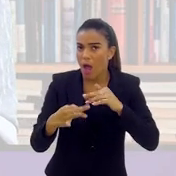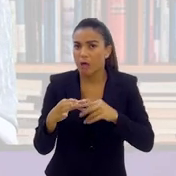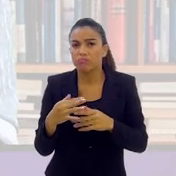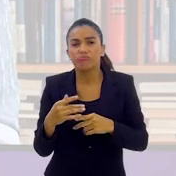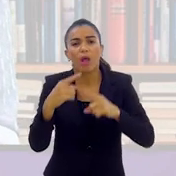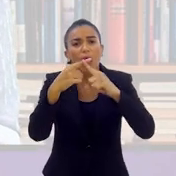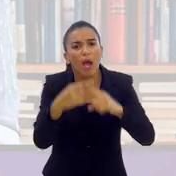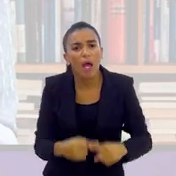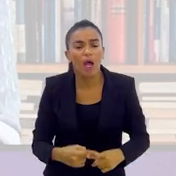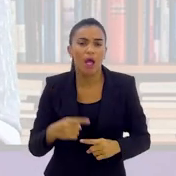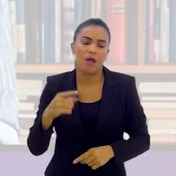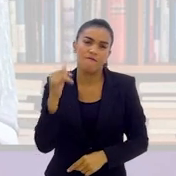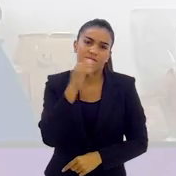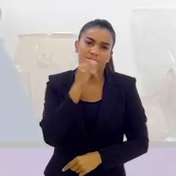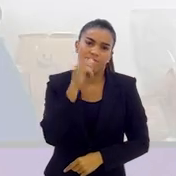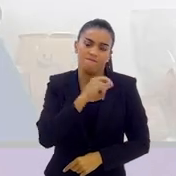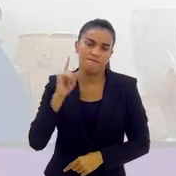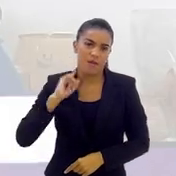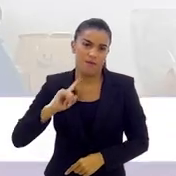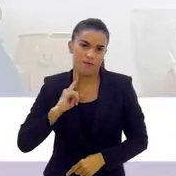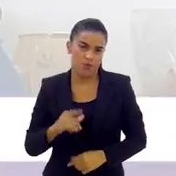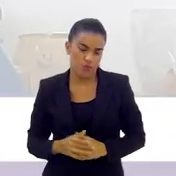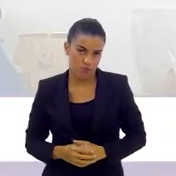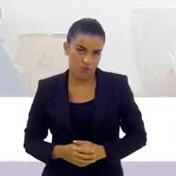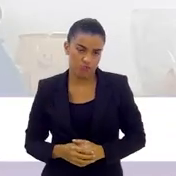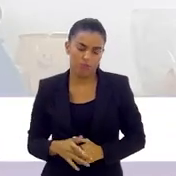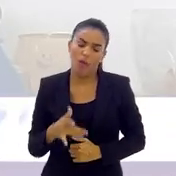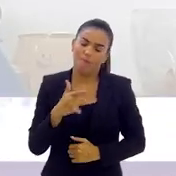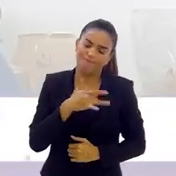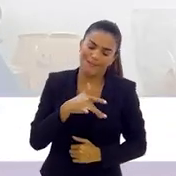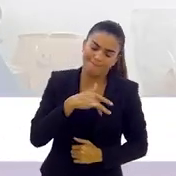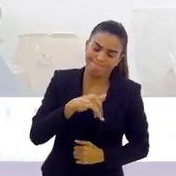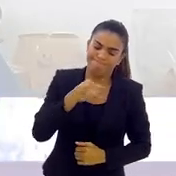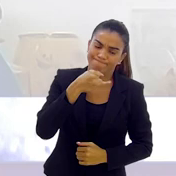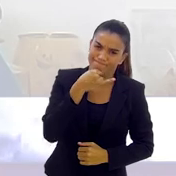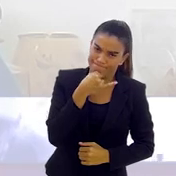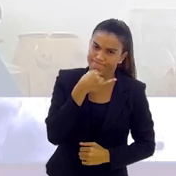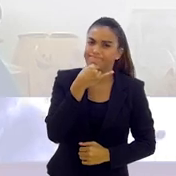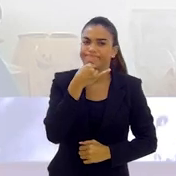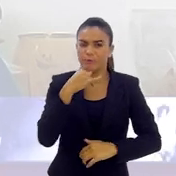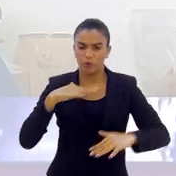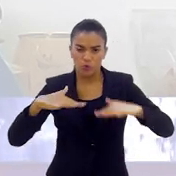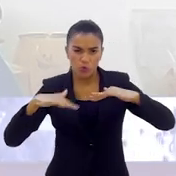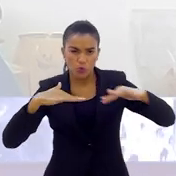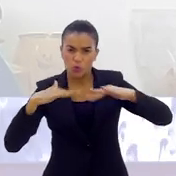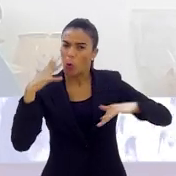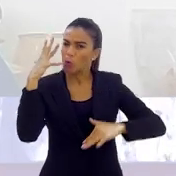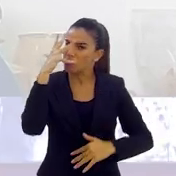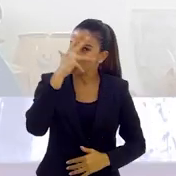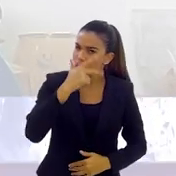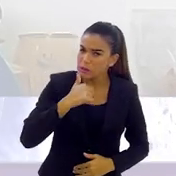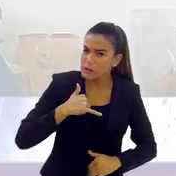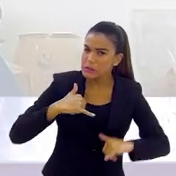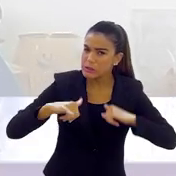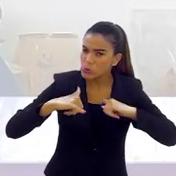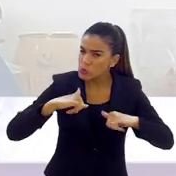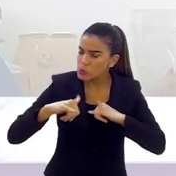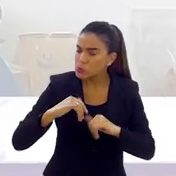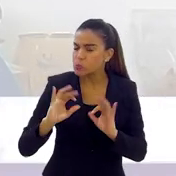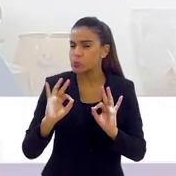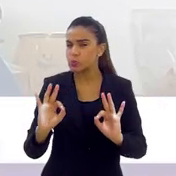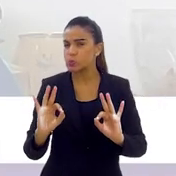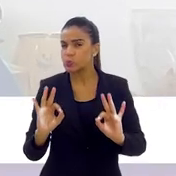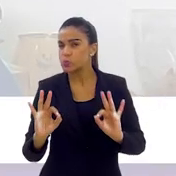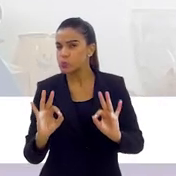semana de fla-flop. E depois do jogo. É uma pena, né, e foi um jogo muito legal, foi um jogo bonito de se ver.